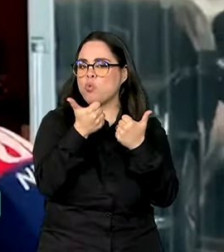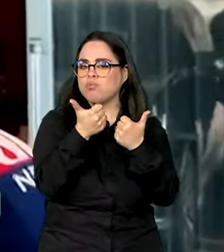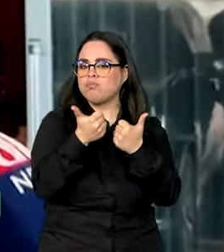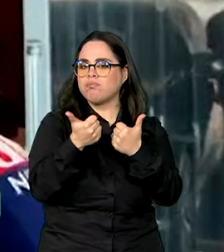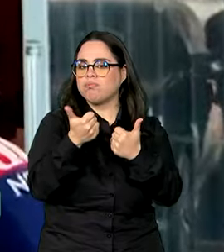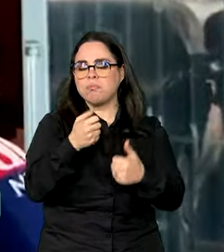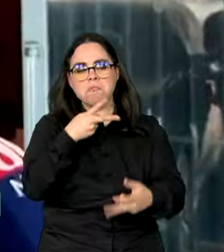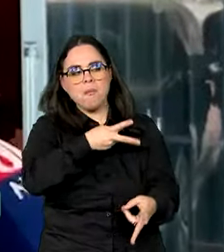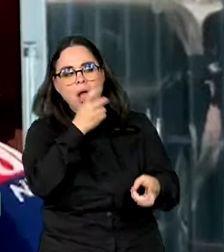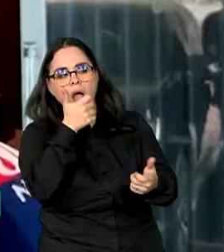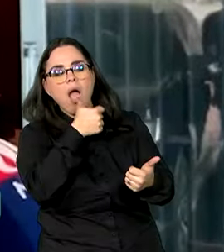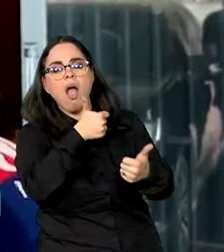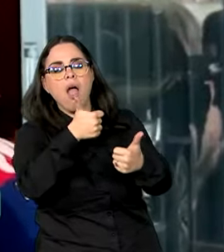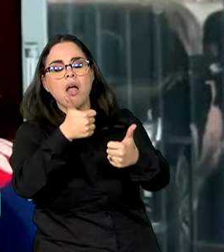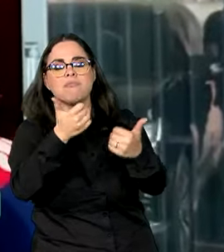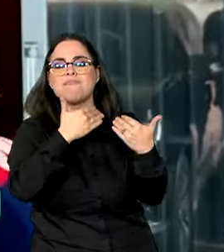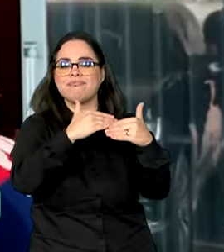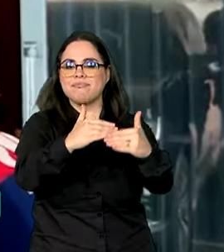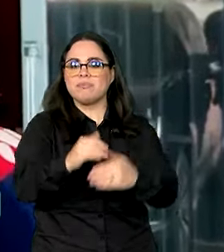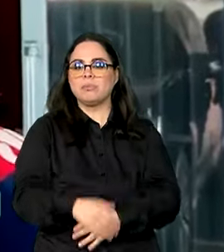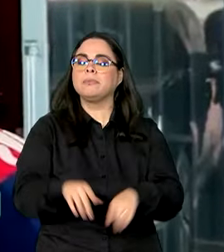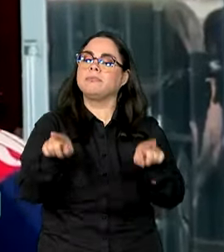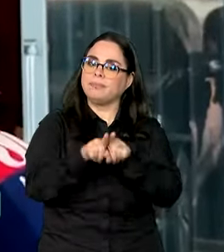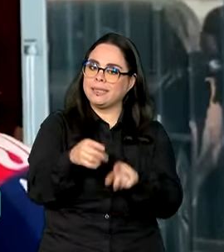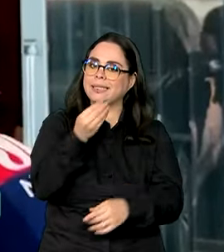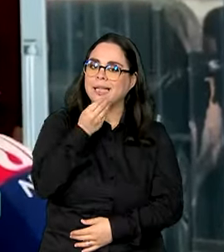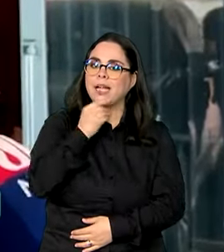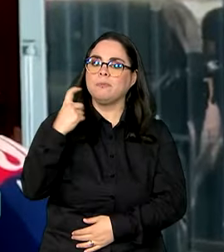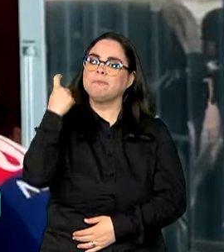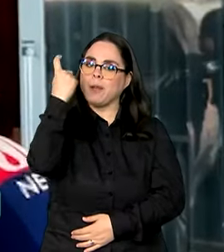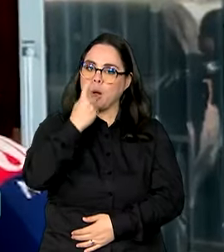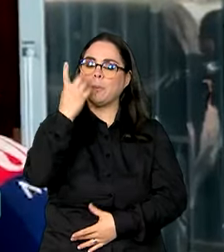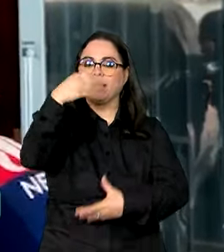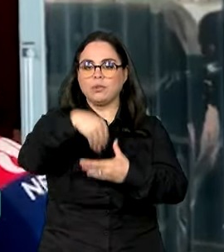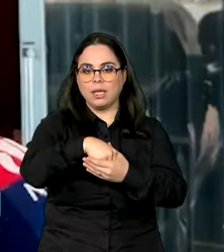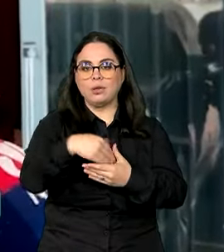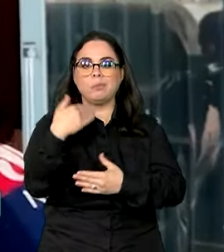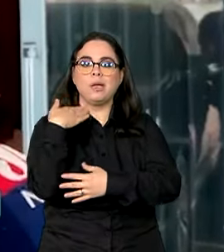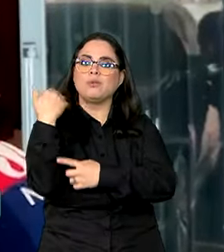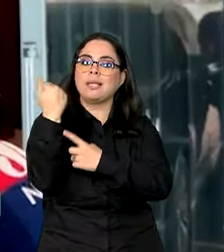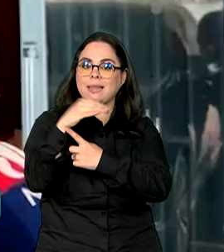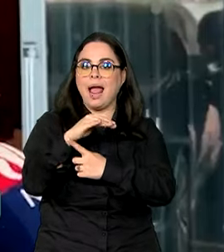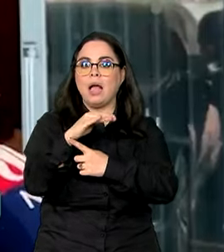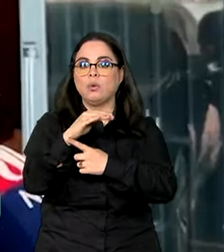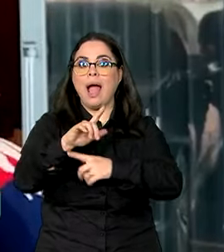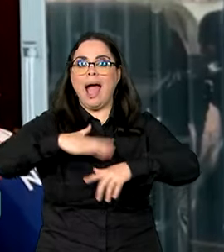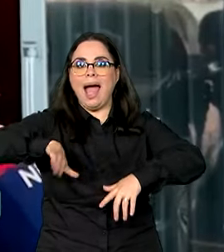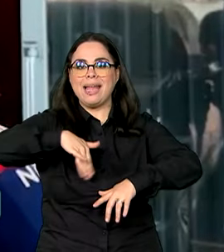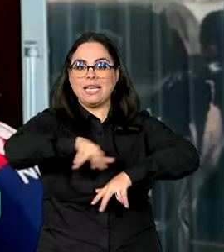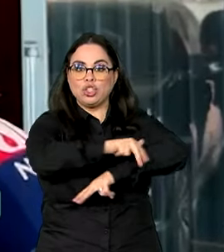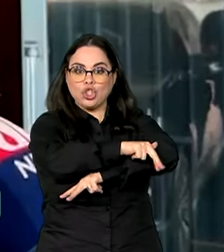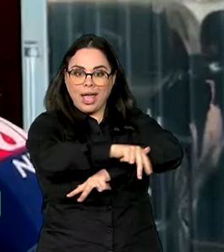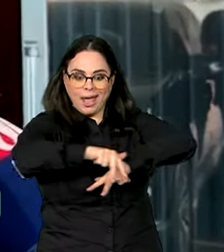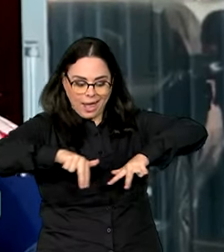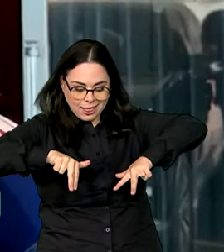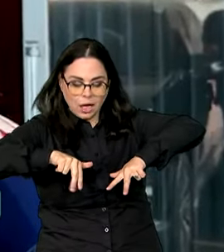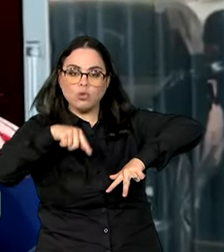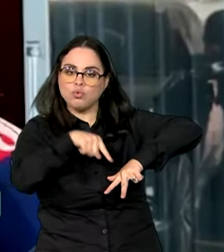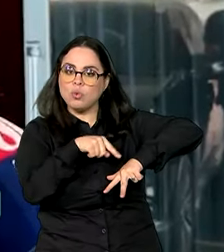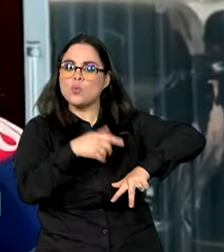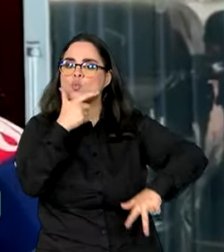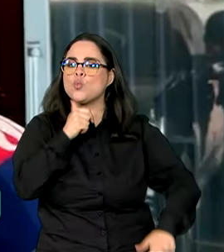Temos sim essa preocupação com a questão de gênero no BC, e o Galípolo